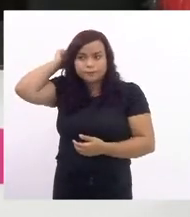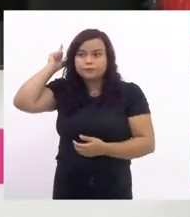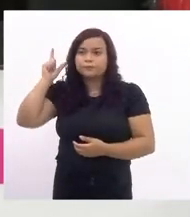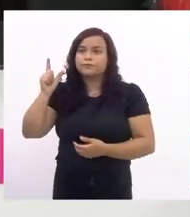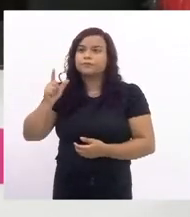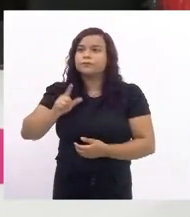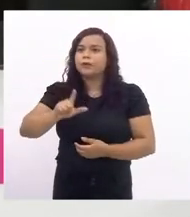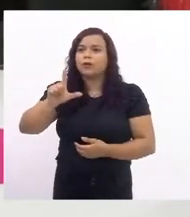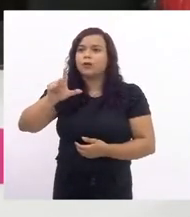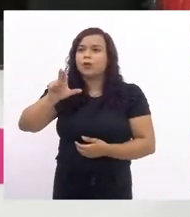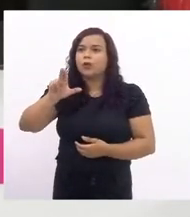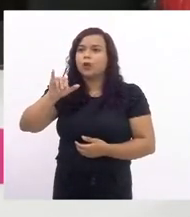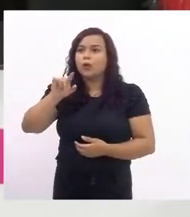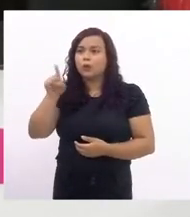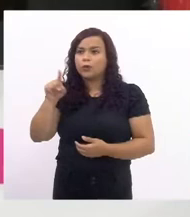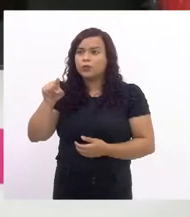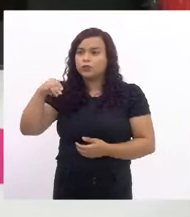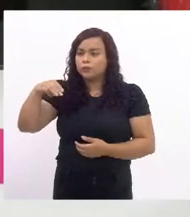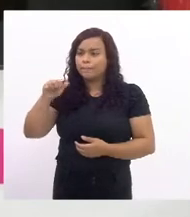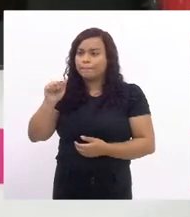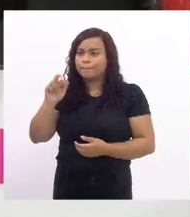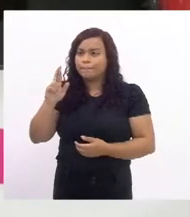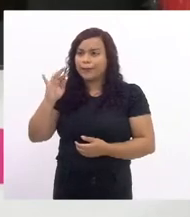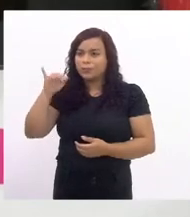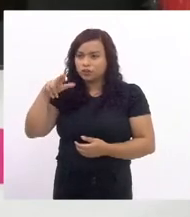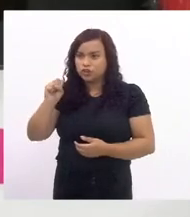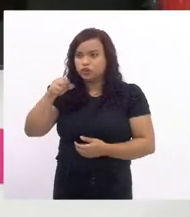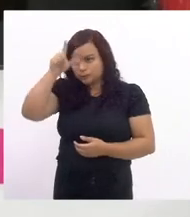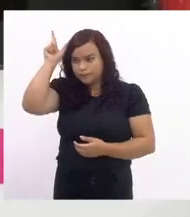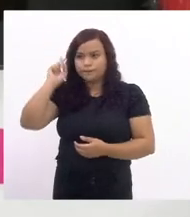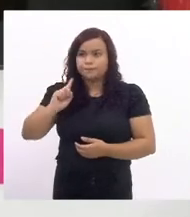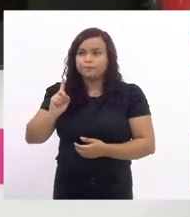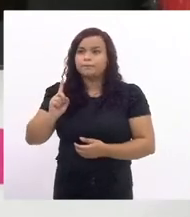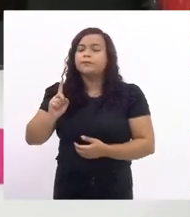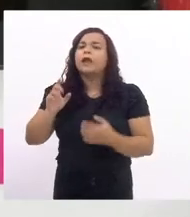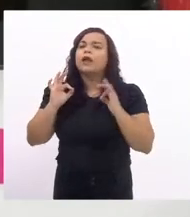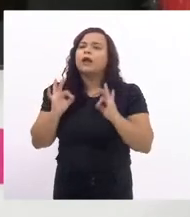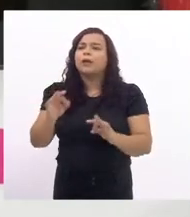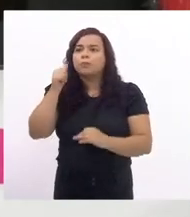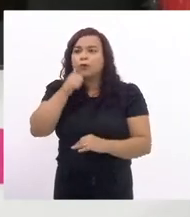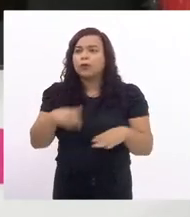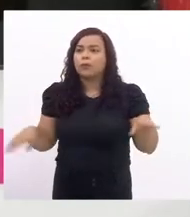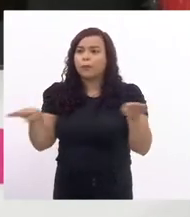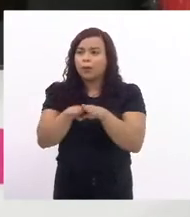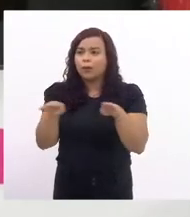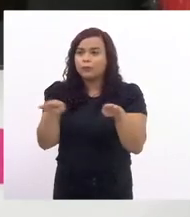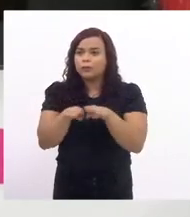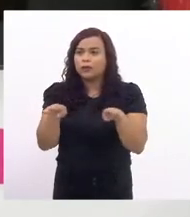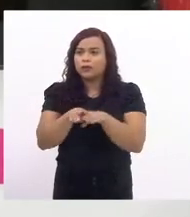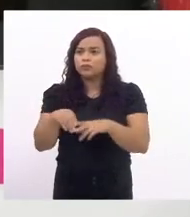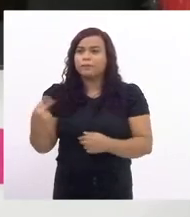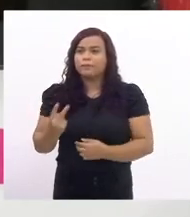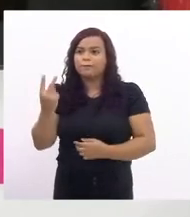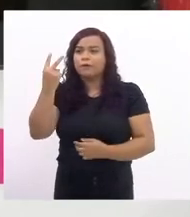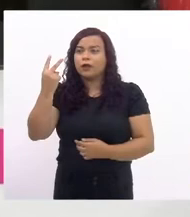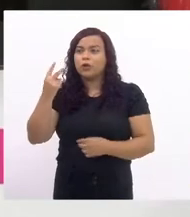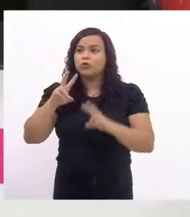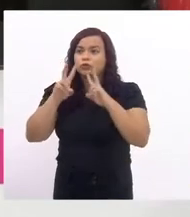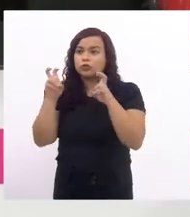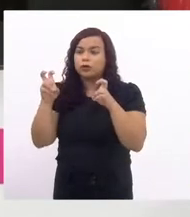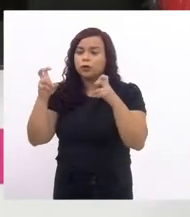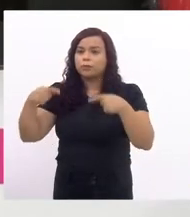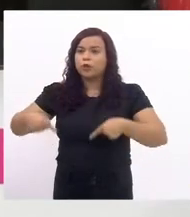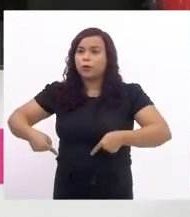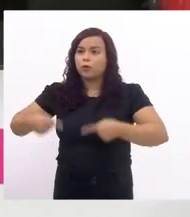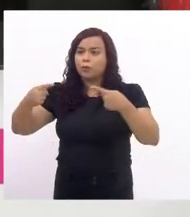Martins que garante a mulher igualdade nos valores das premiações relativas competições esportivas